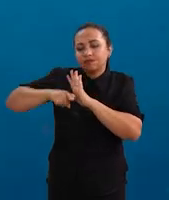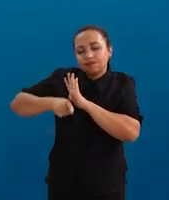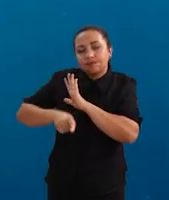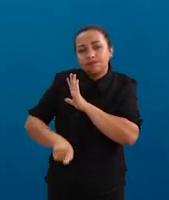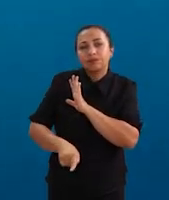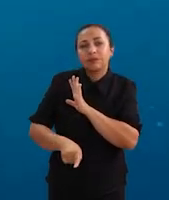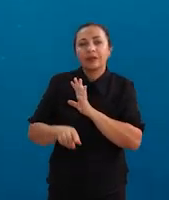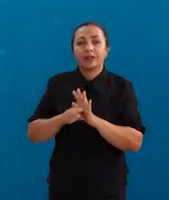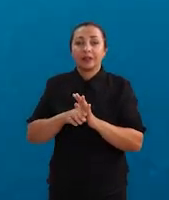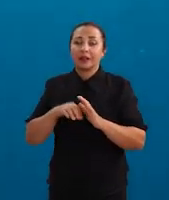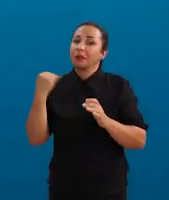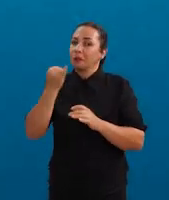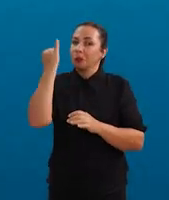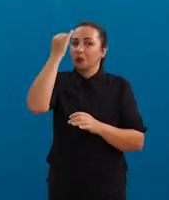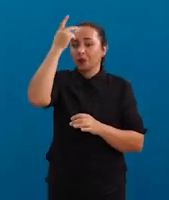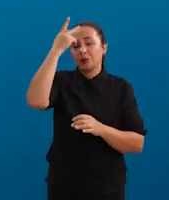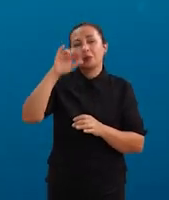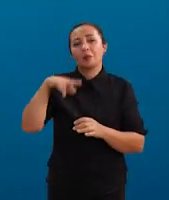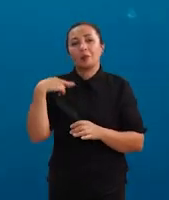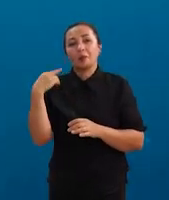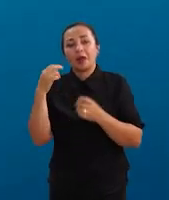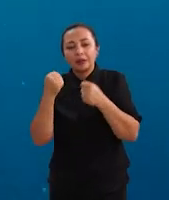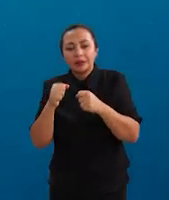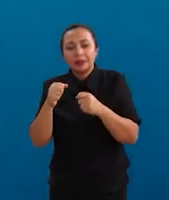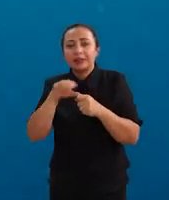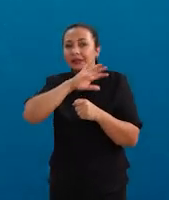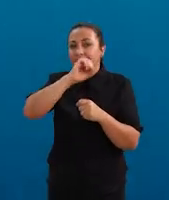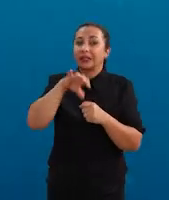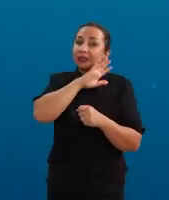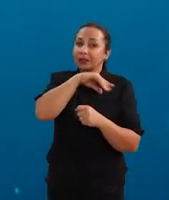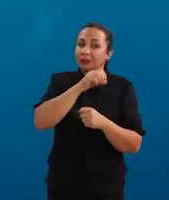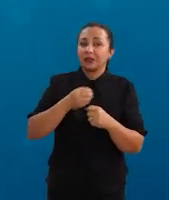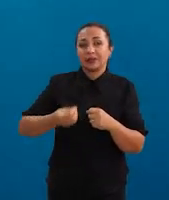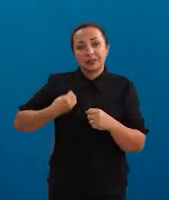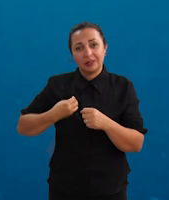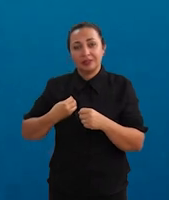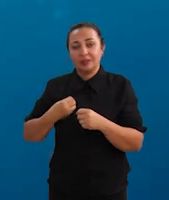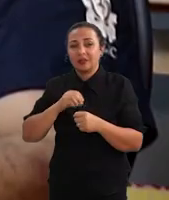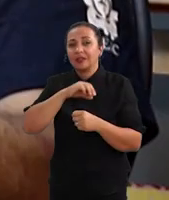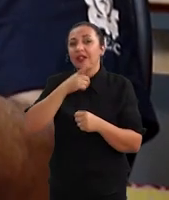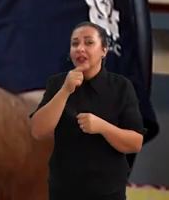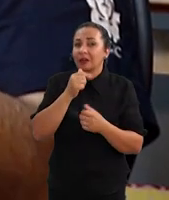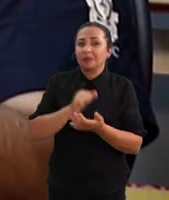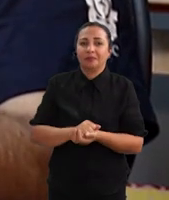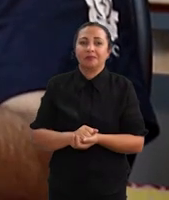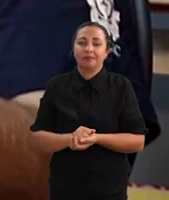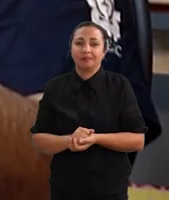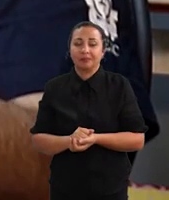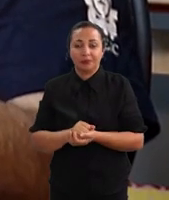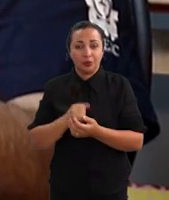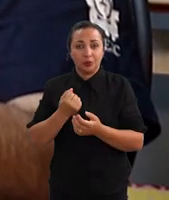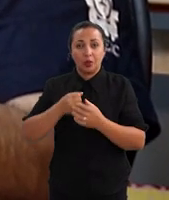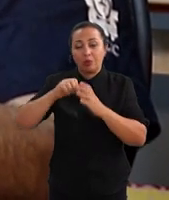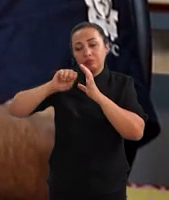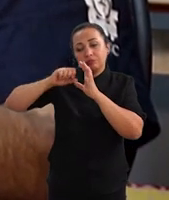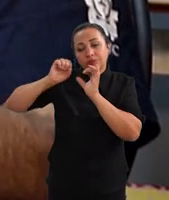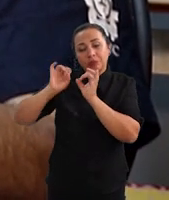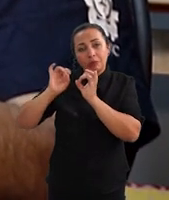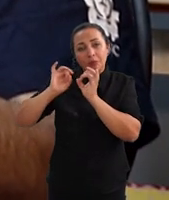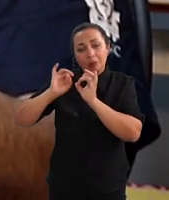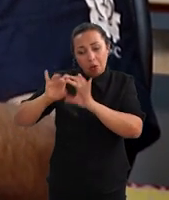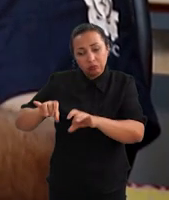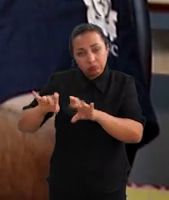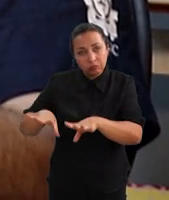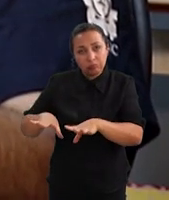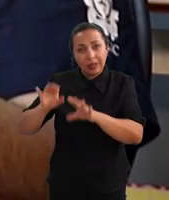acústica é essencial para esses animais que vivem no ambiente aquático. A gente deposita uns equipamentos lá